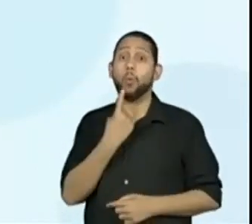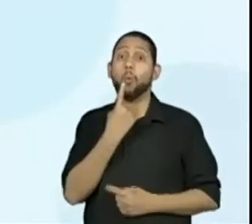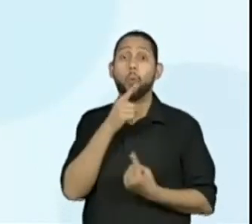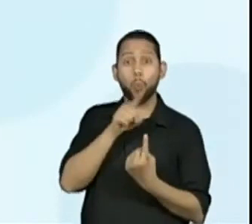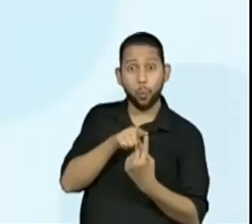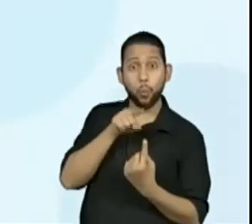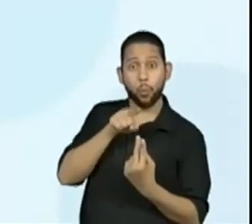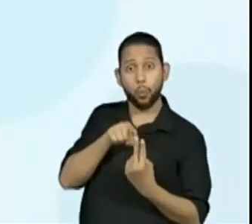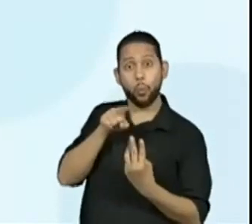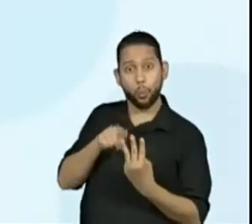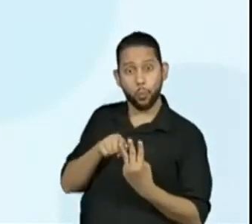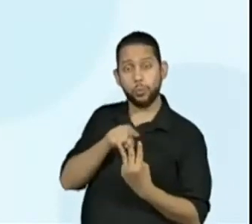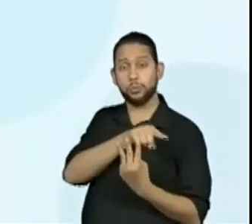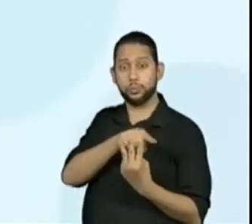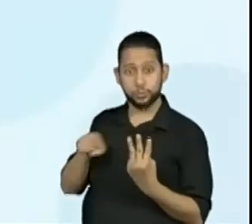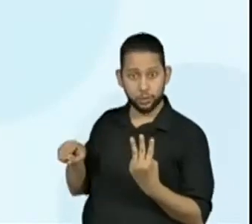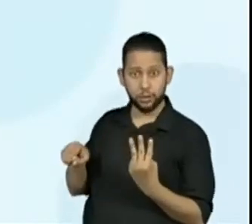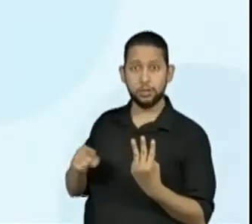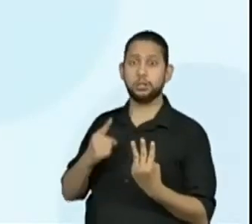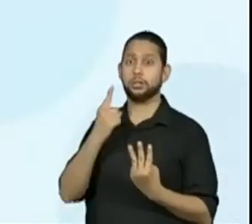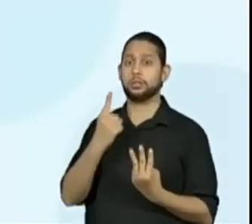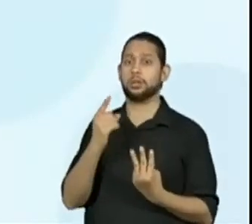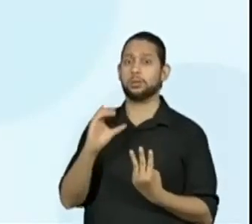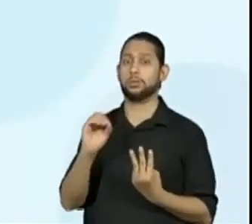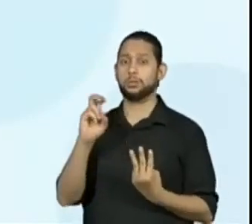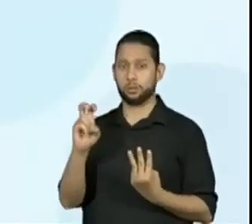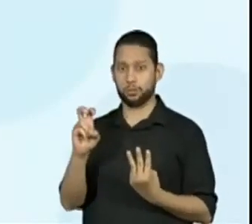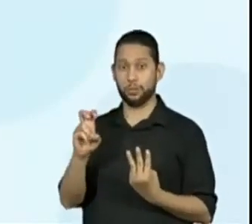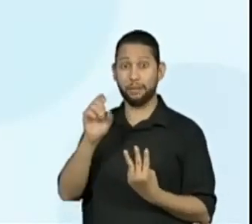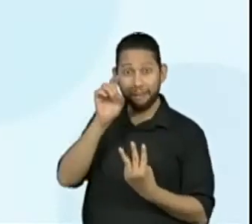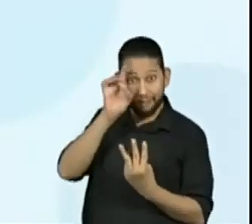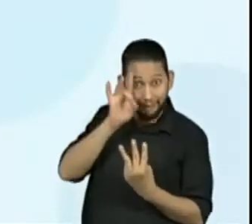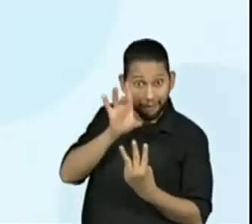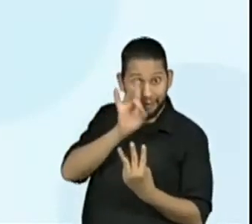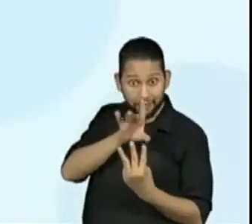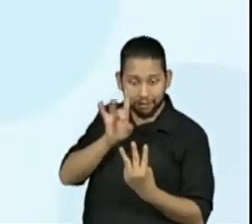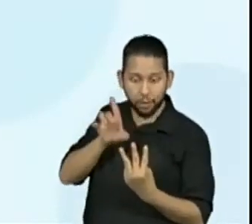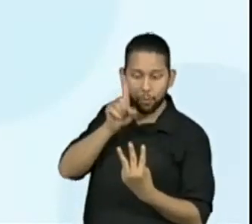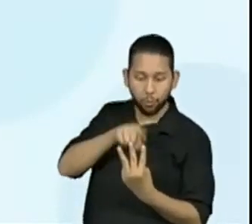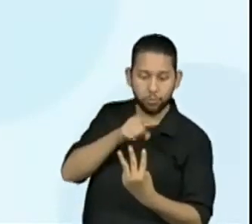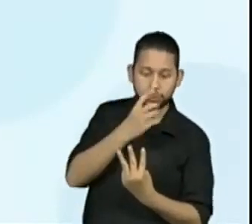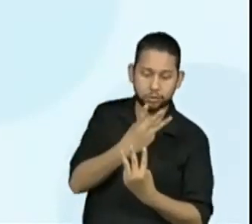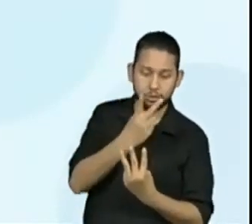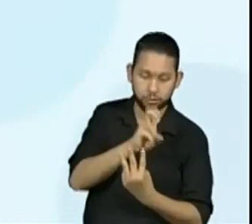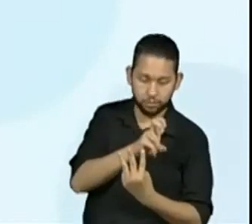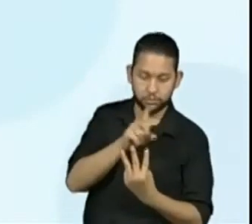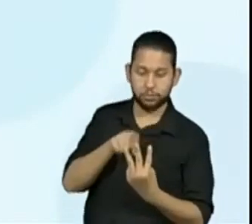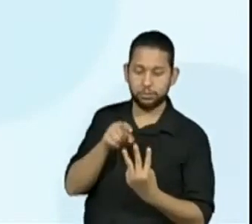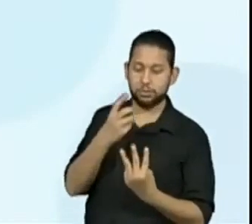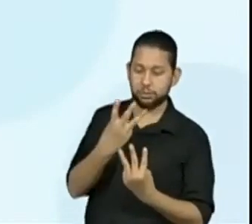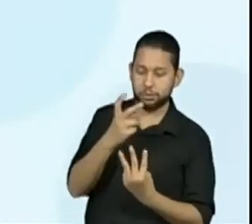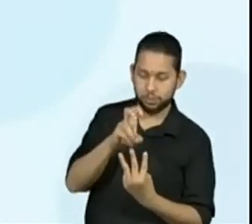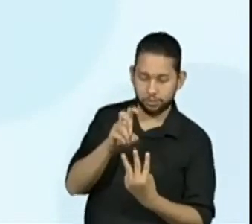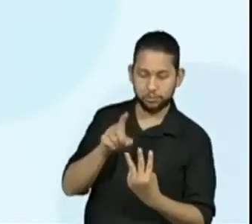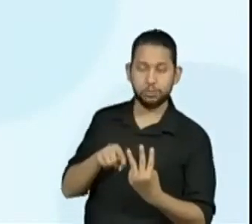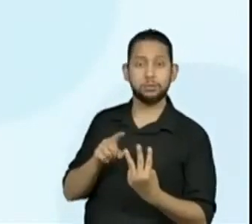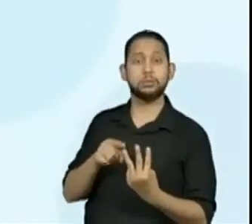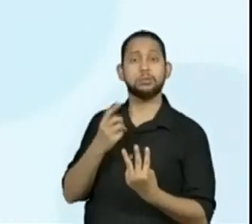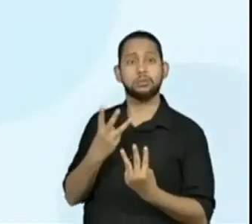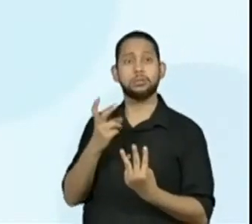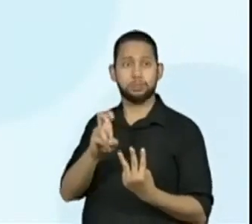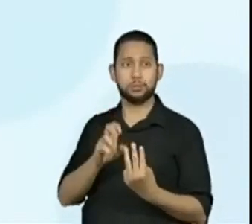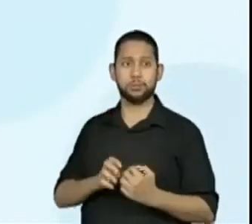Portanto, uma parte equivale a 35. Já, uma parte